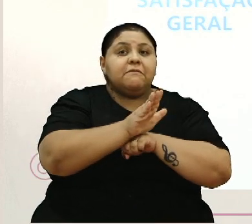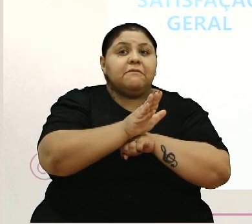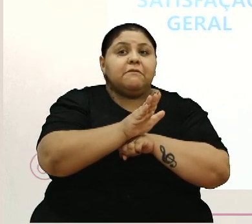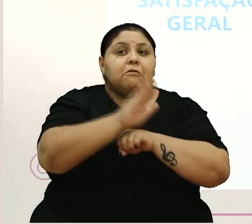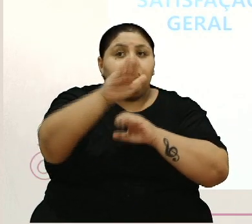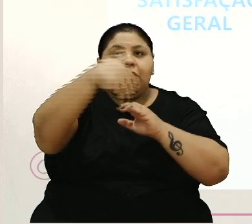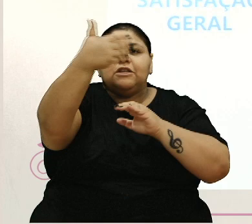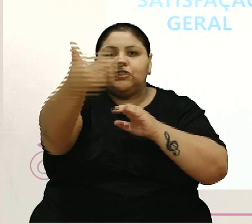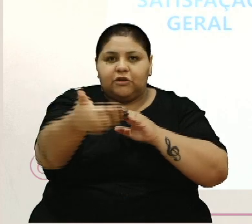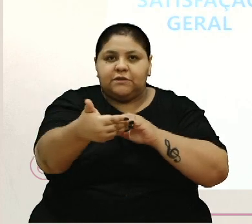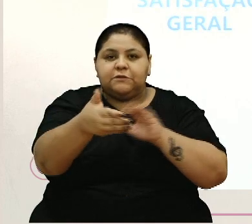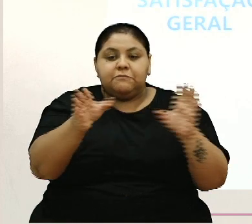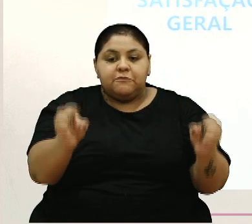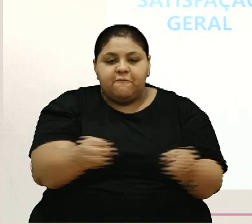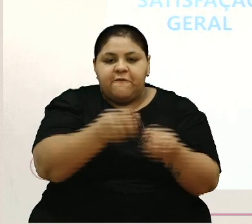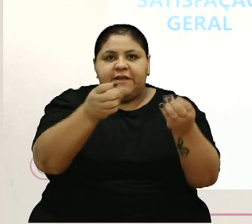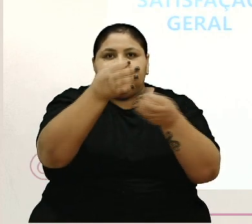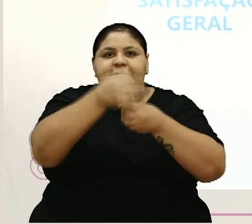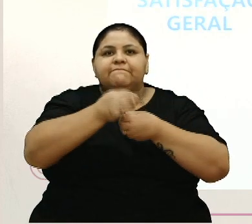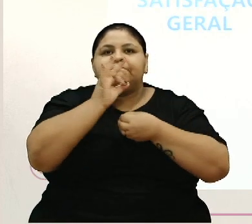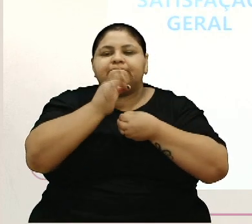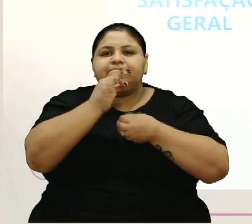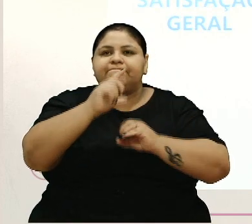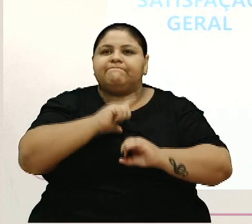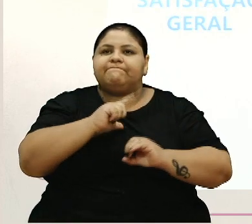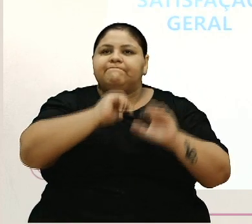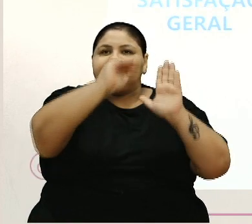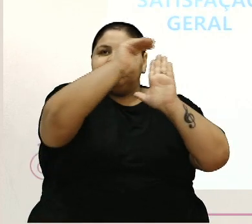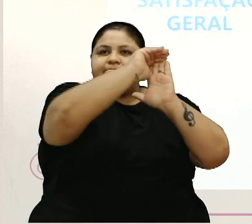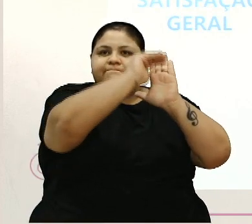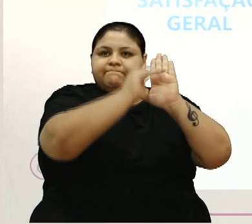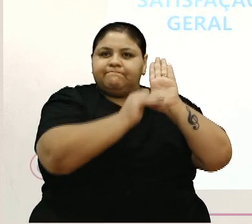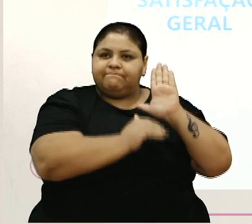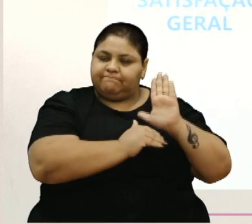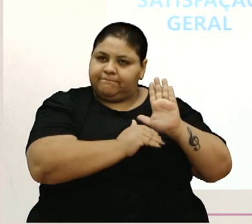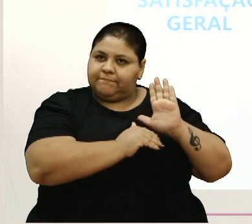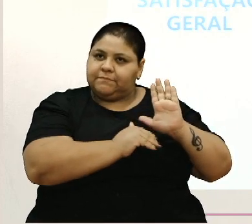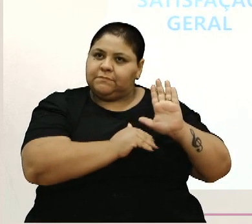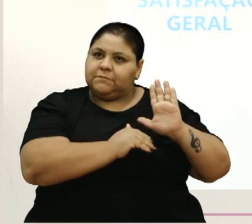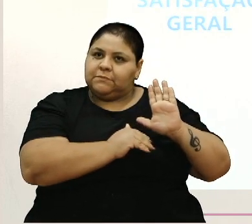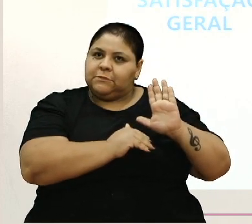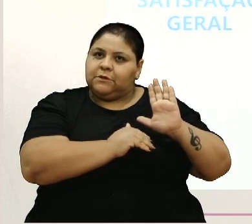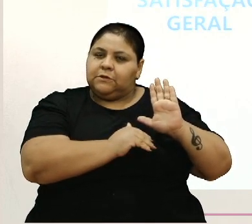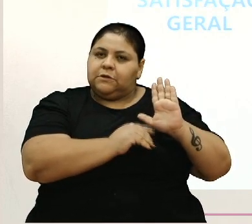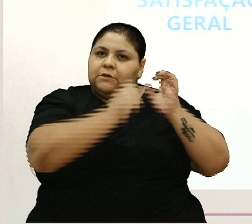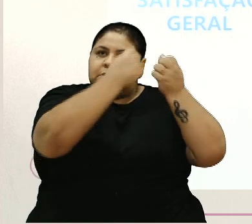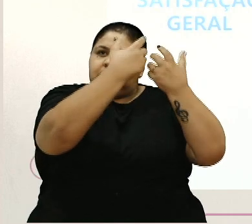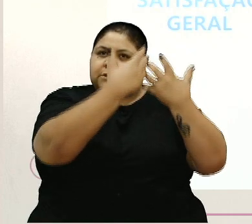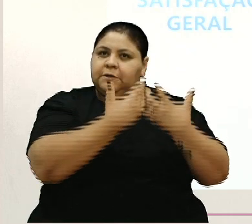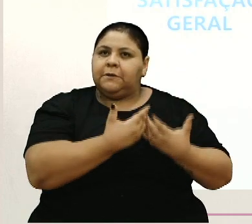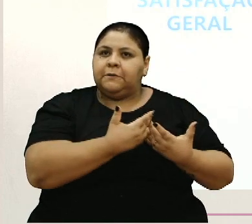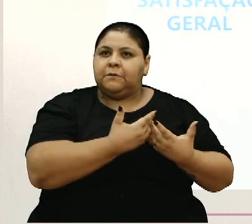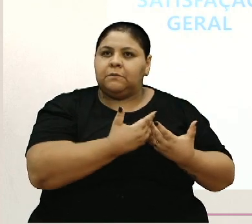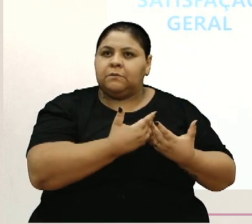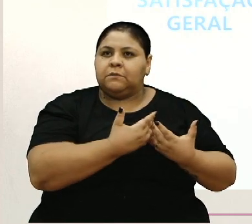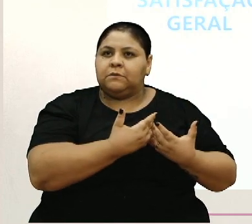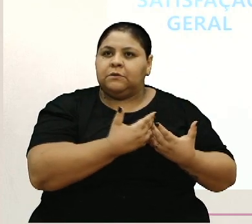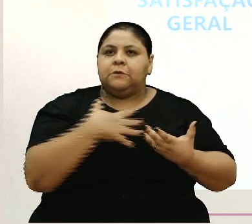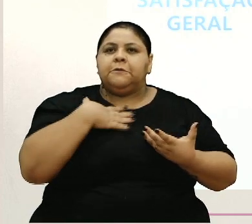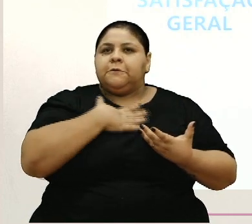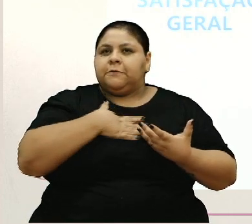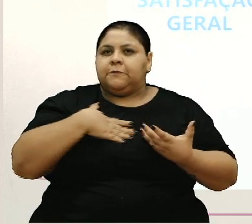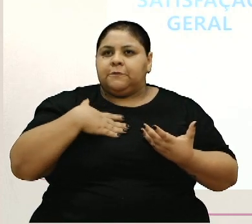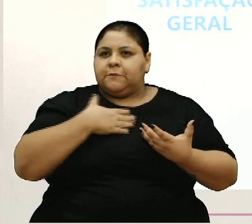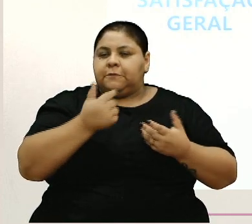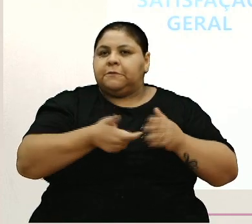das próximas edições da Festa. E aí tem depois, eles apontam o panorama, a satisfação